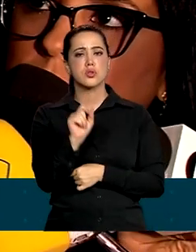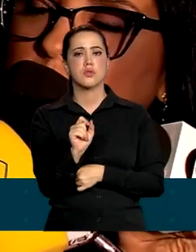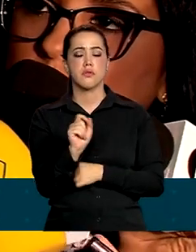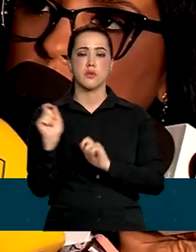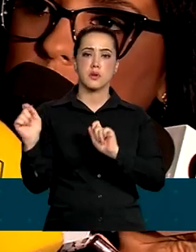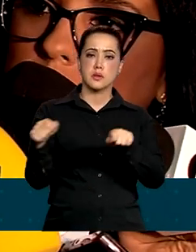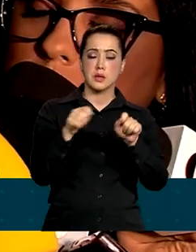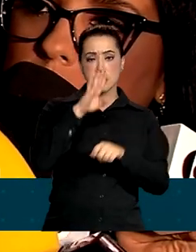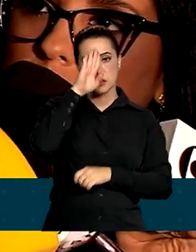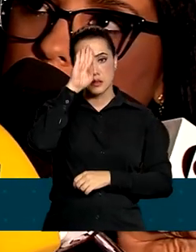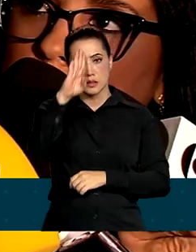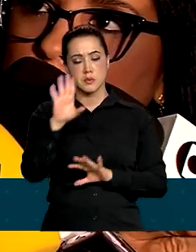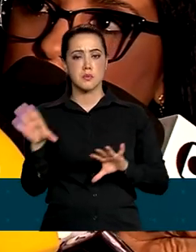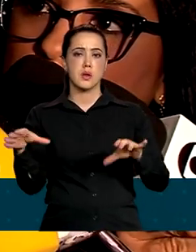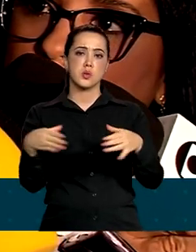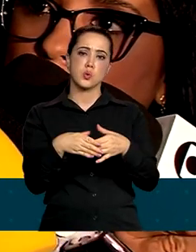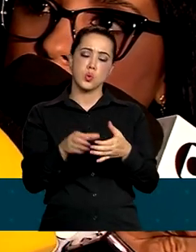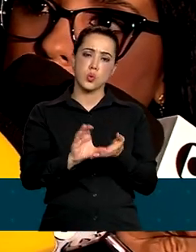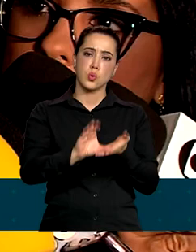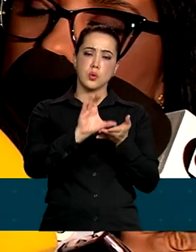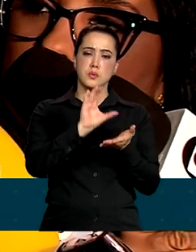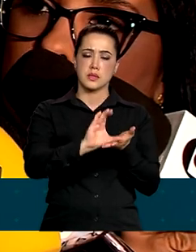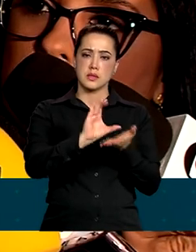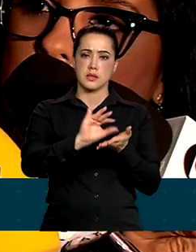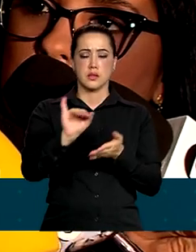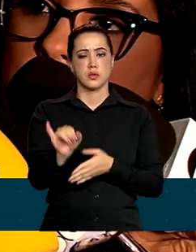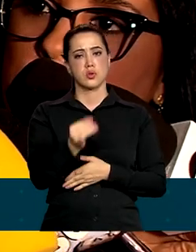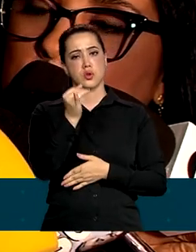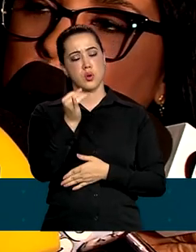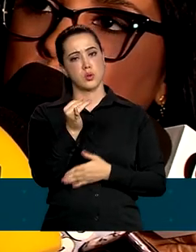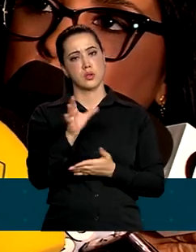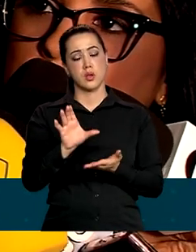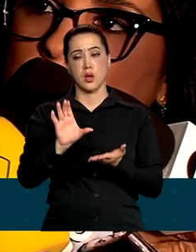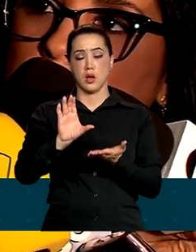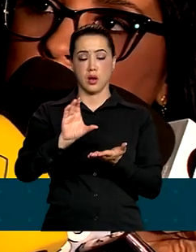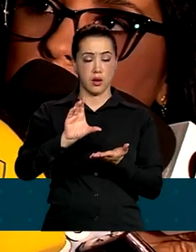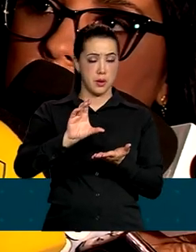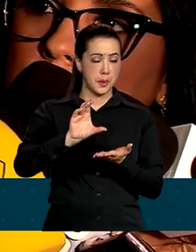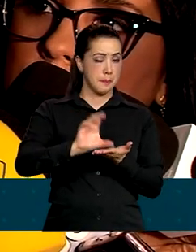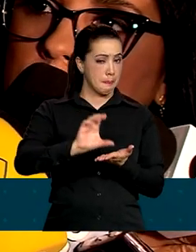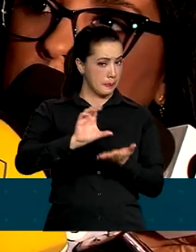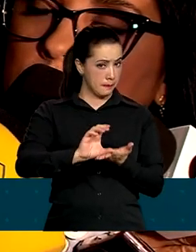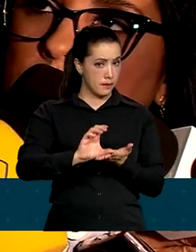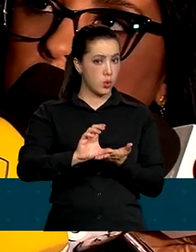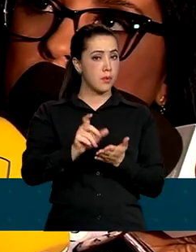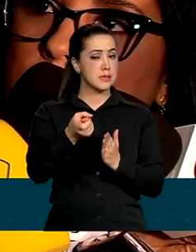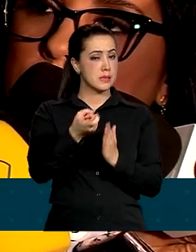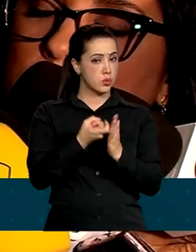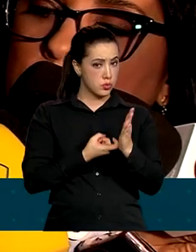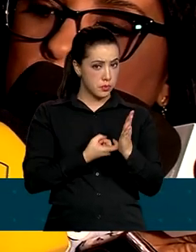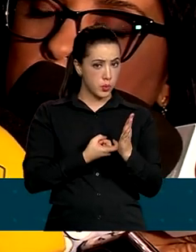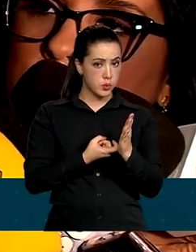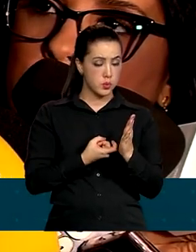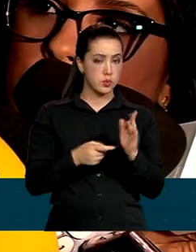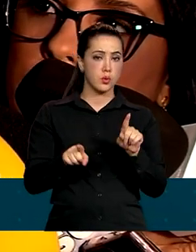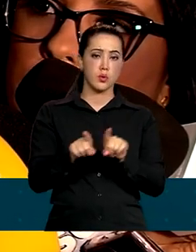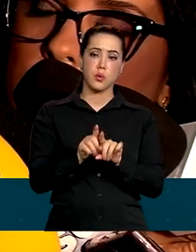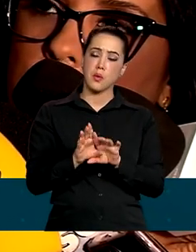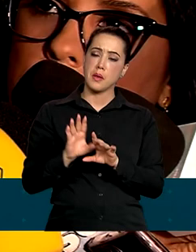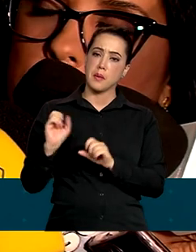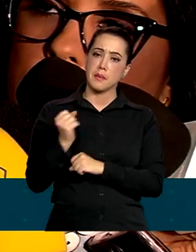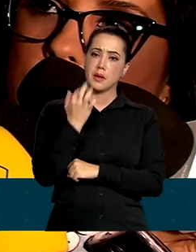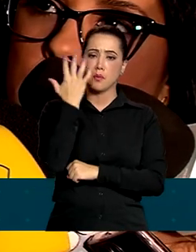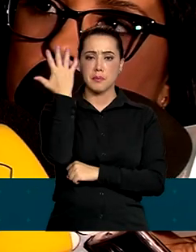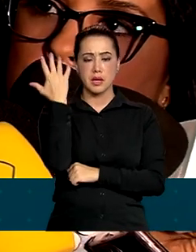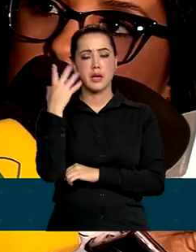as principais comissões, como a CCJ, a Comissão de Finanças e Tributação, a Comissão do Meio Ambiente,